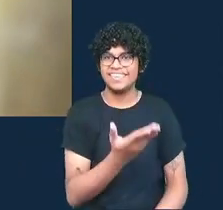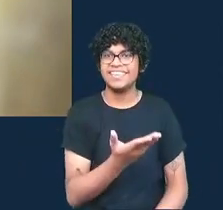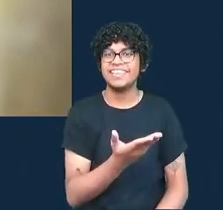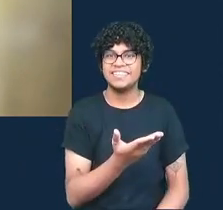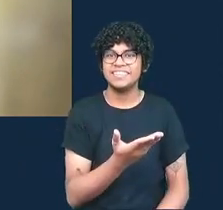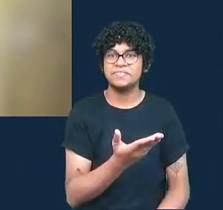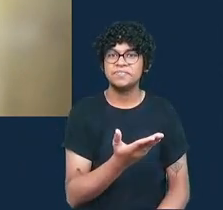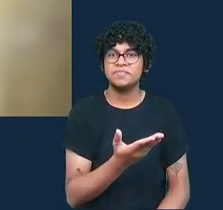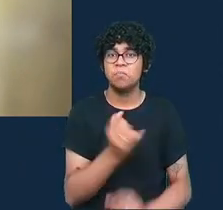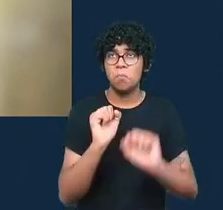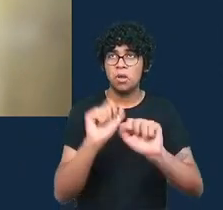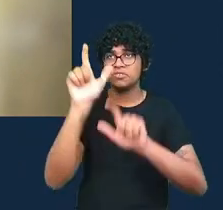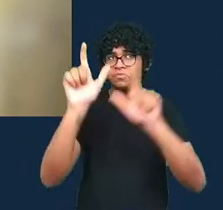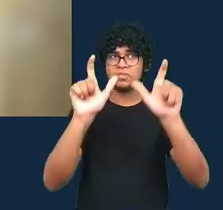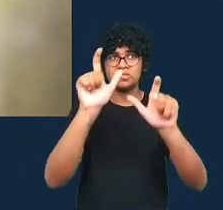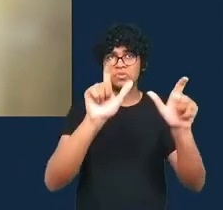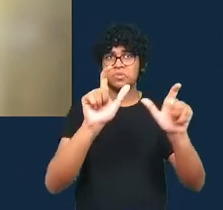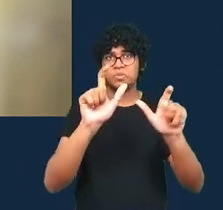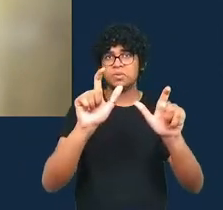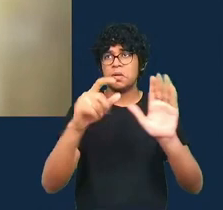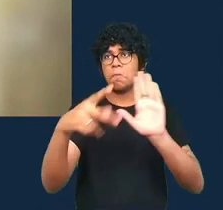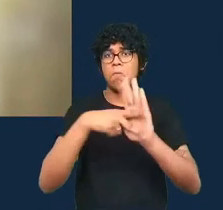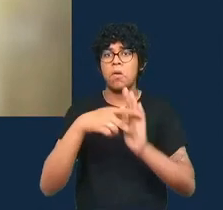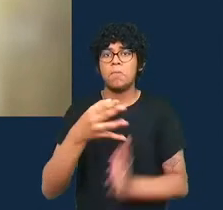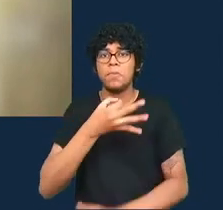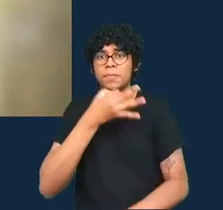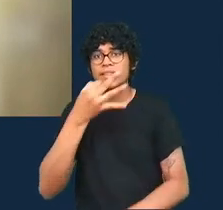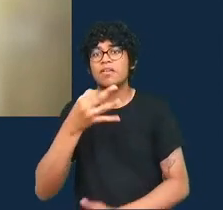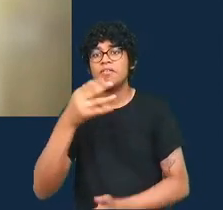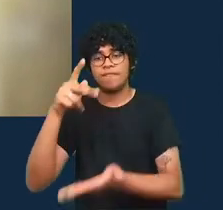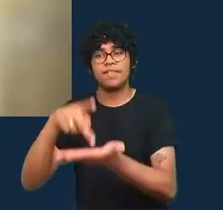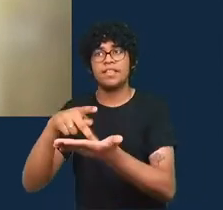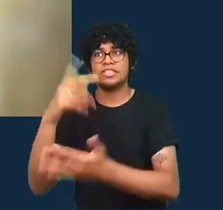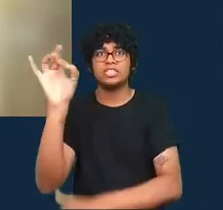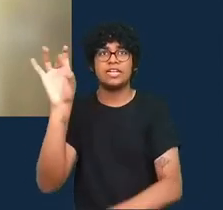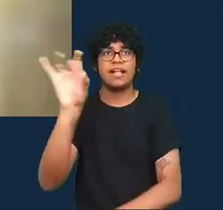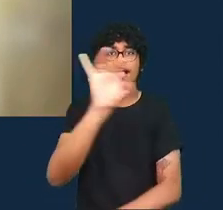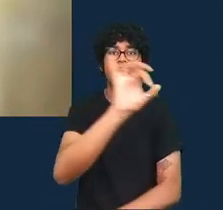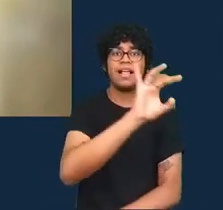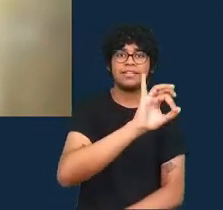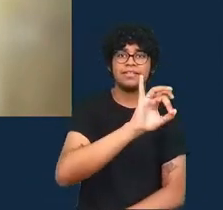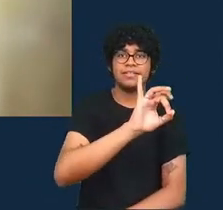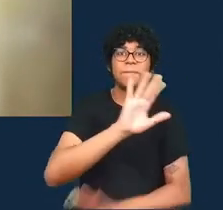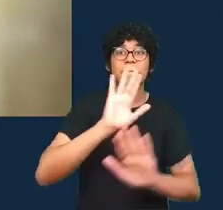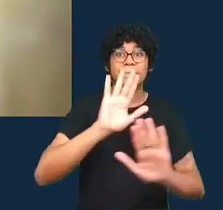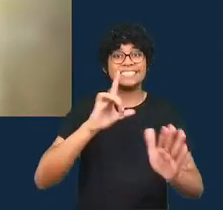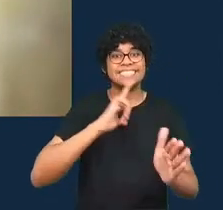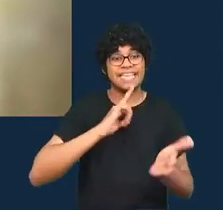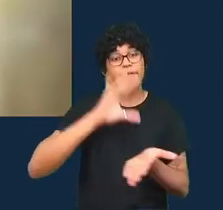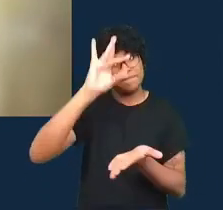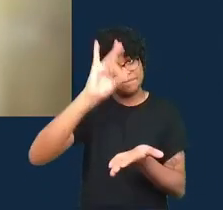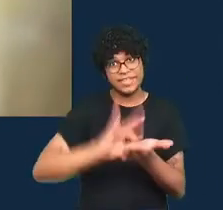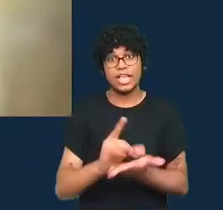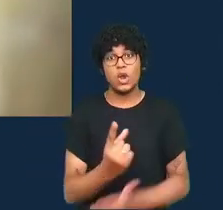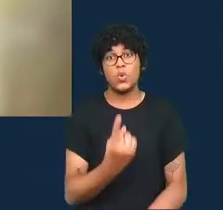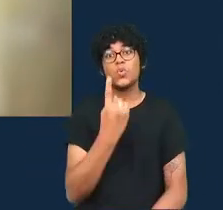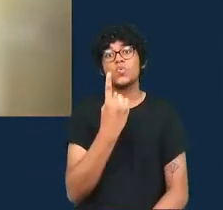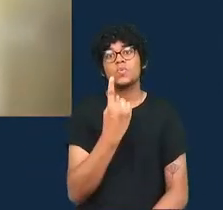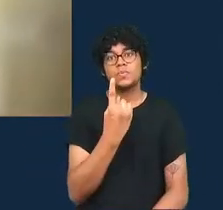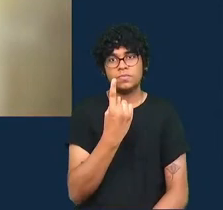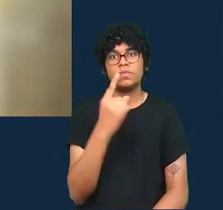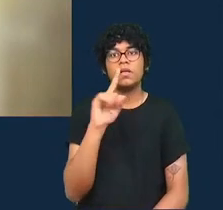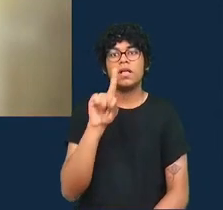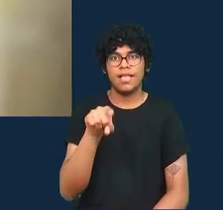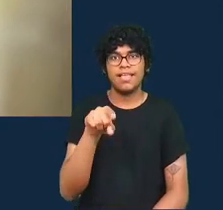independentemente dos fatos isso isso interessante e ela não é abalada com o maior número de